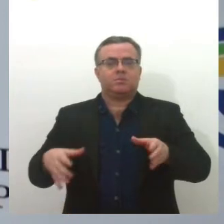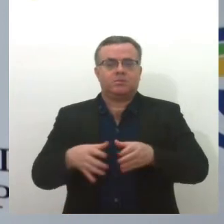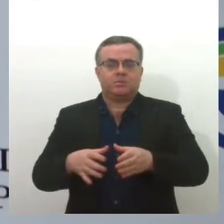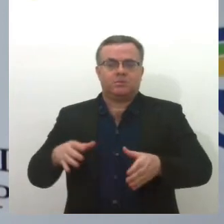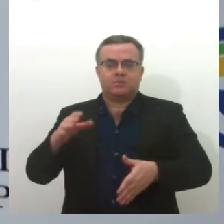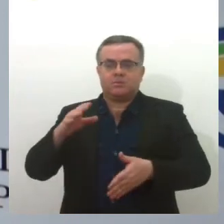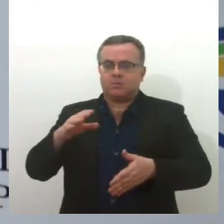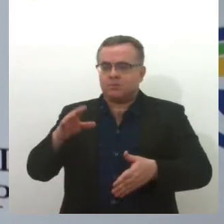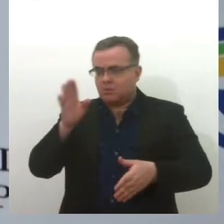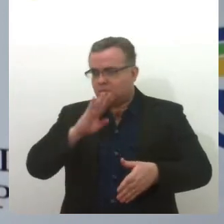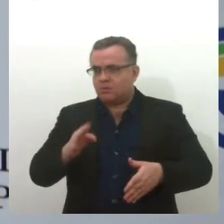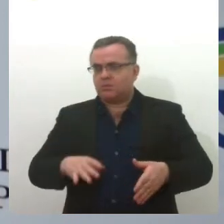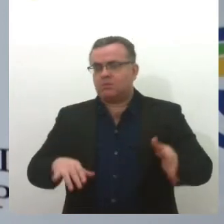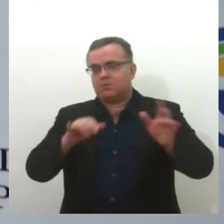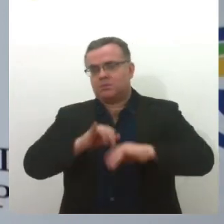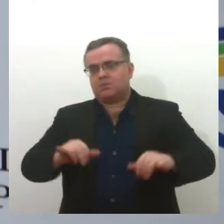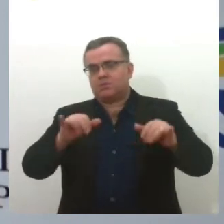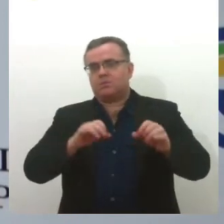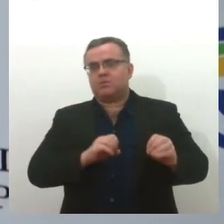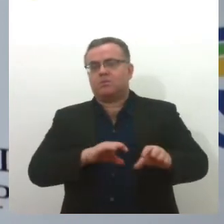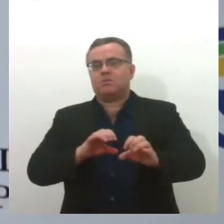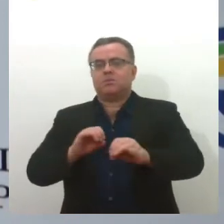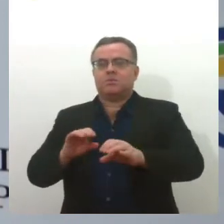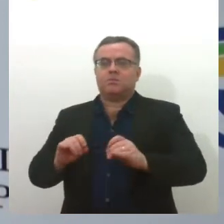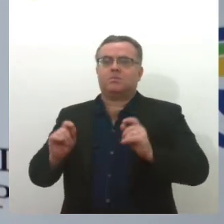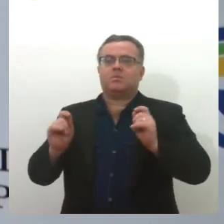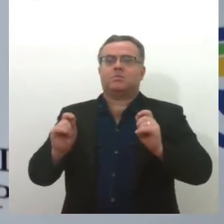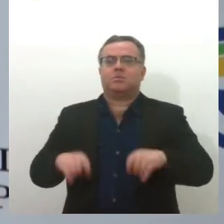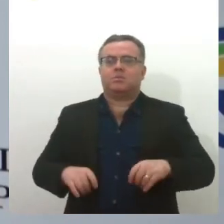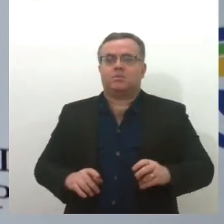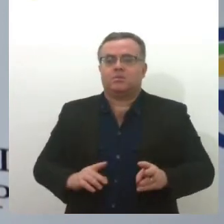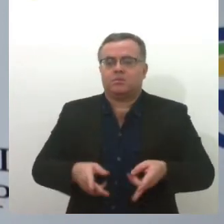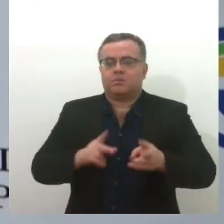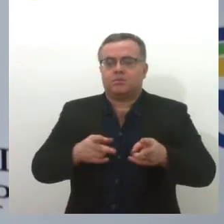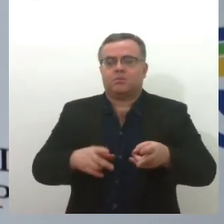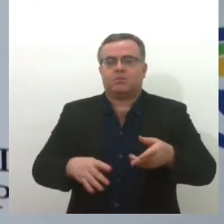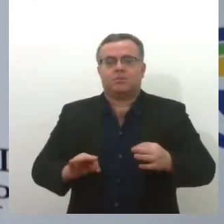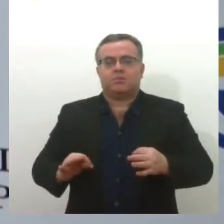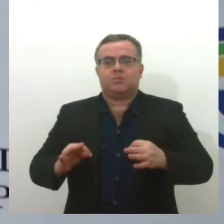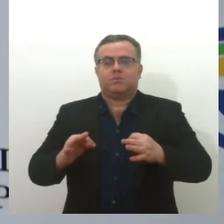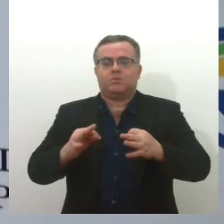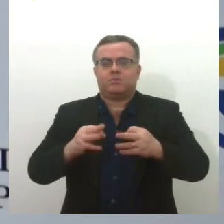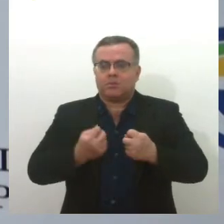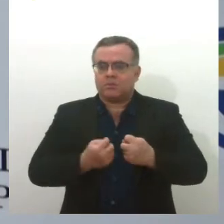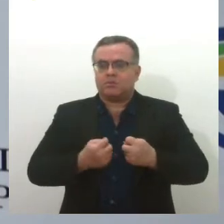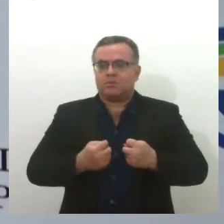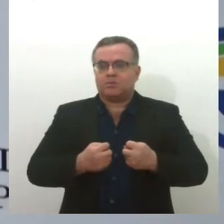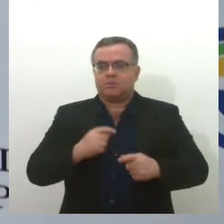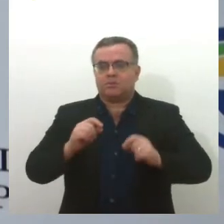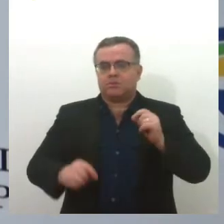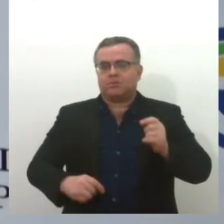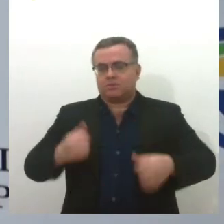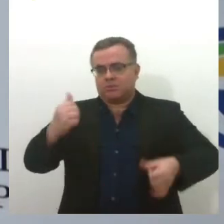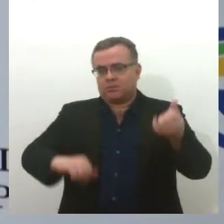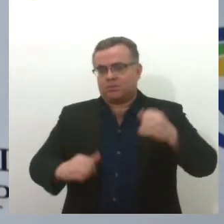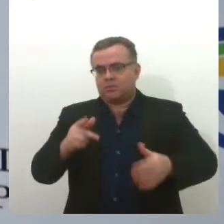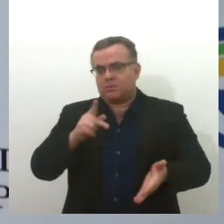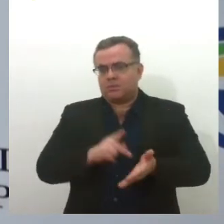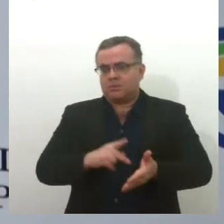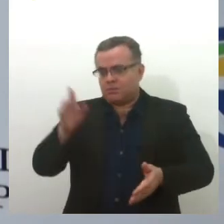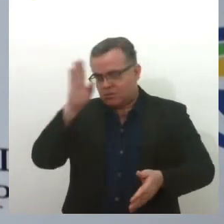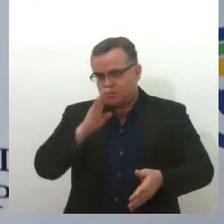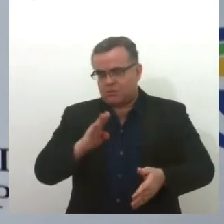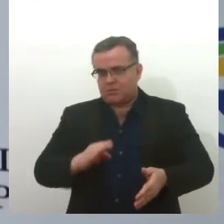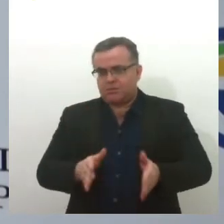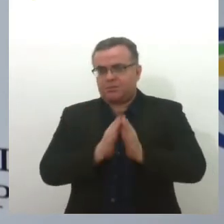mensagem ao povo brasileiro da CNBB, onde os bispos brasileiros fazem uma análise da realidade nacional e